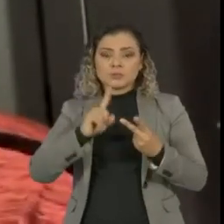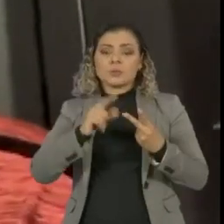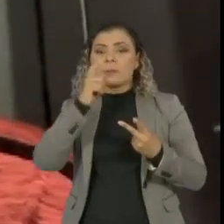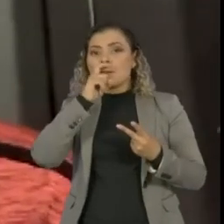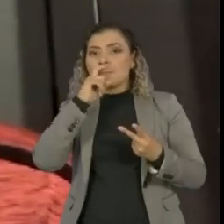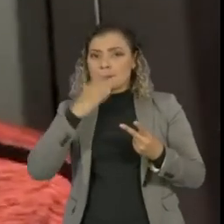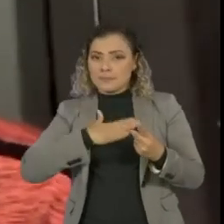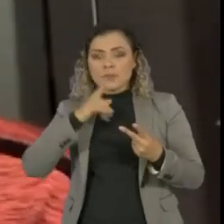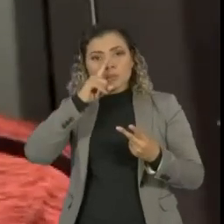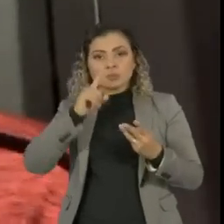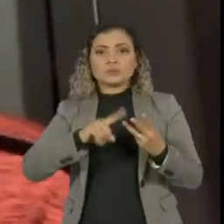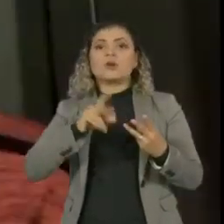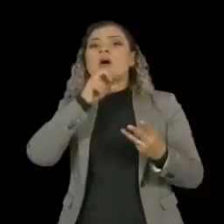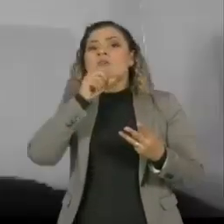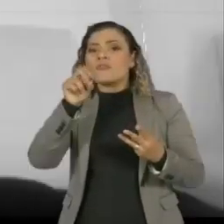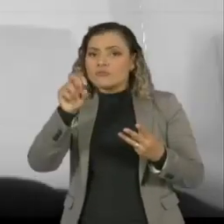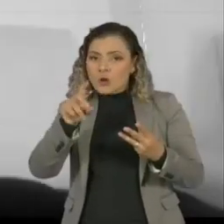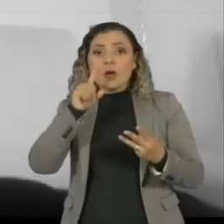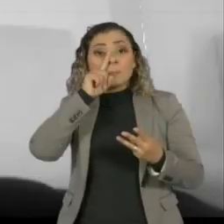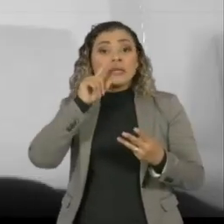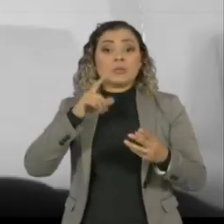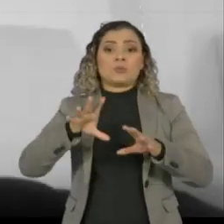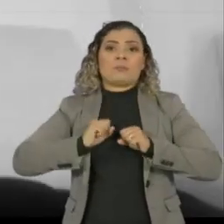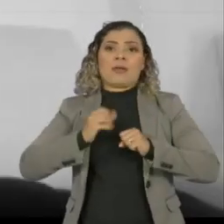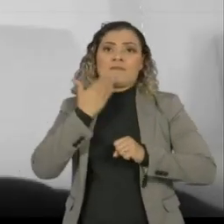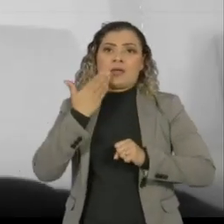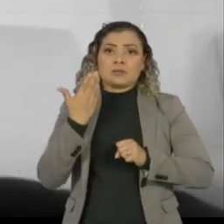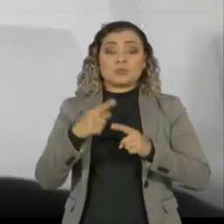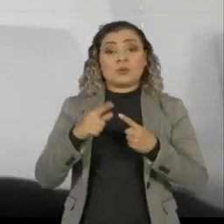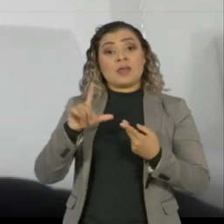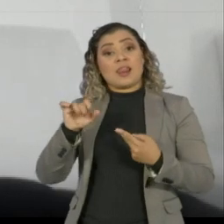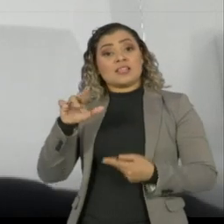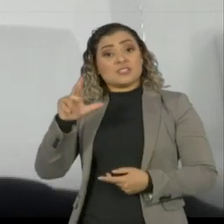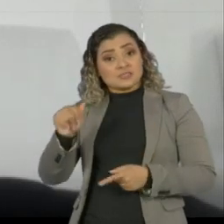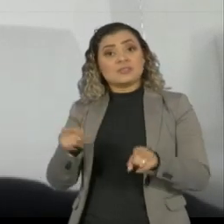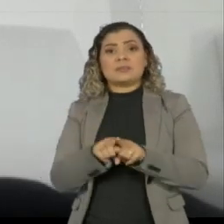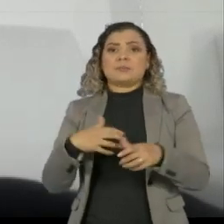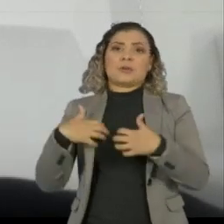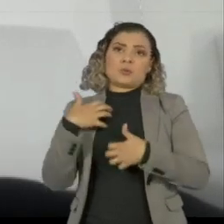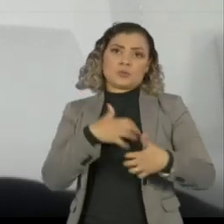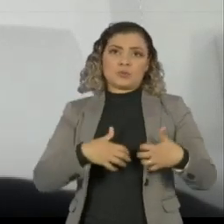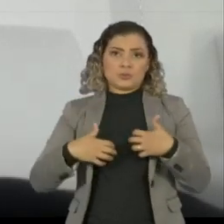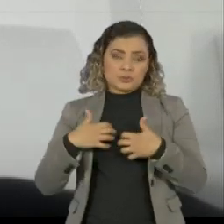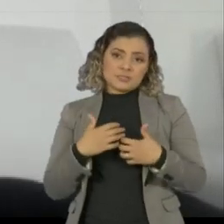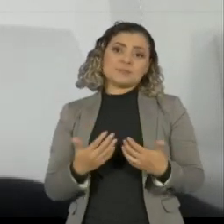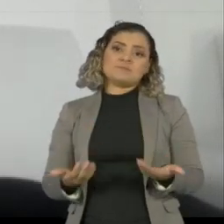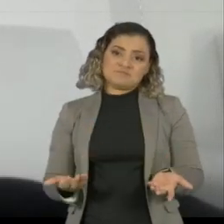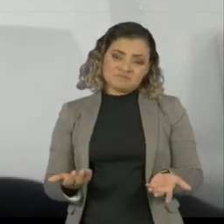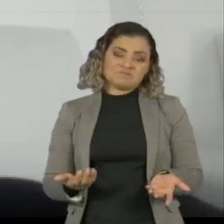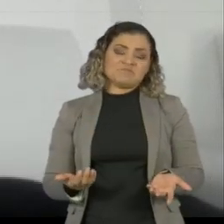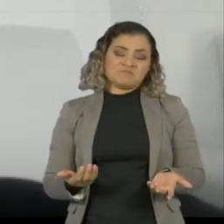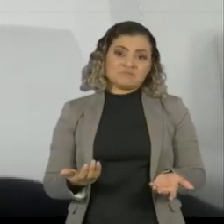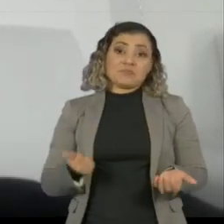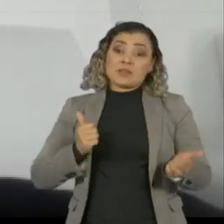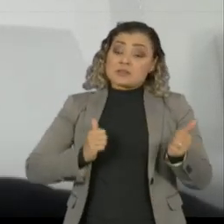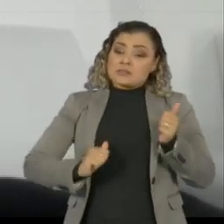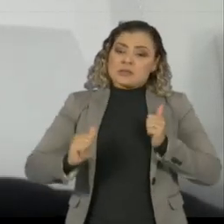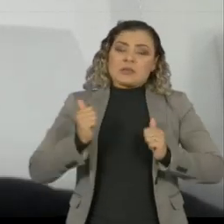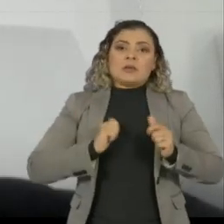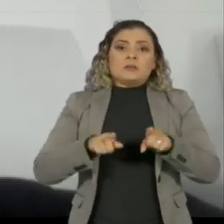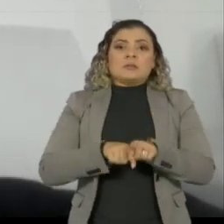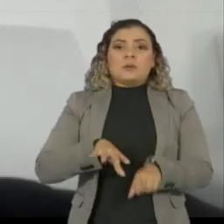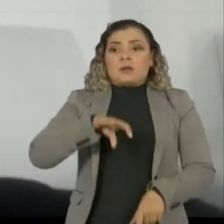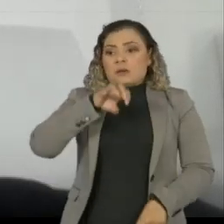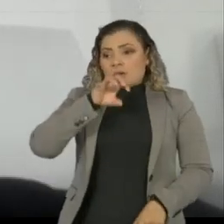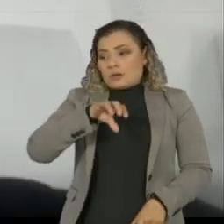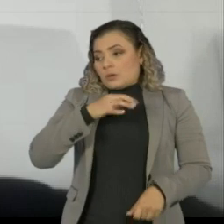grupo de risco, minha avó é grupo de risco. Letícia divide a angústia. Um dos sintomas da ansiedade é a falta de